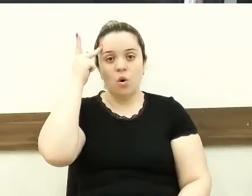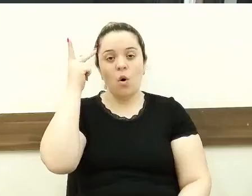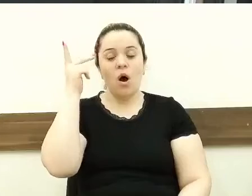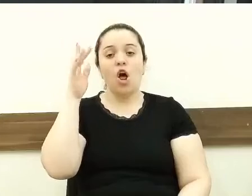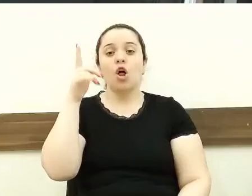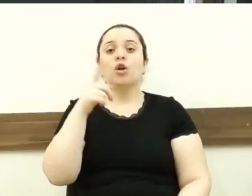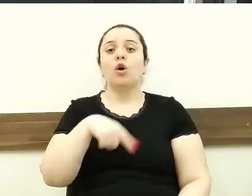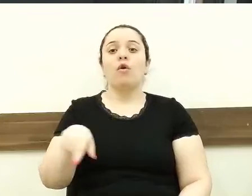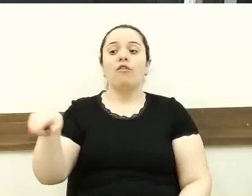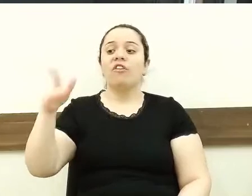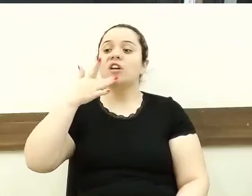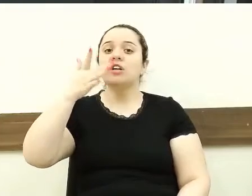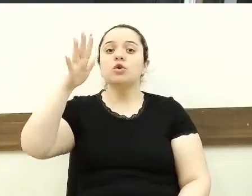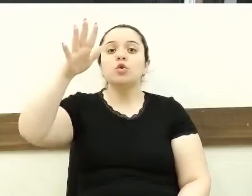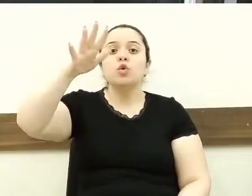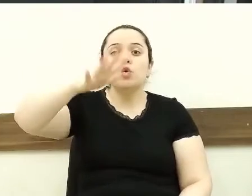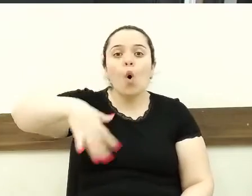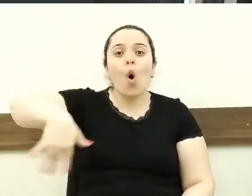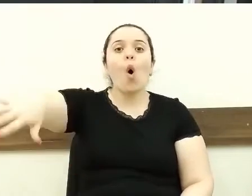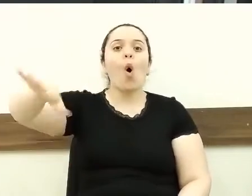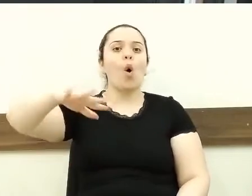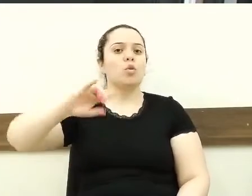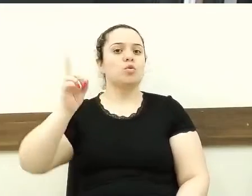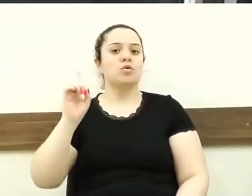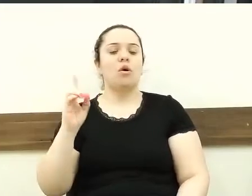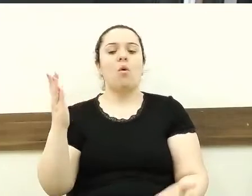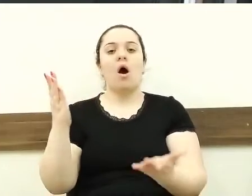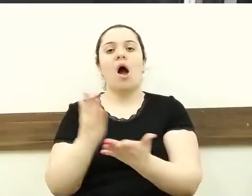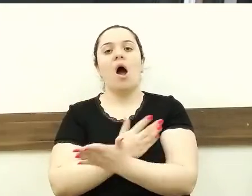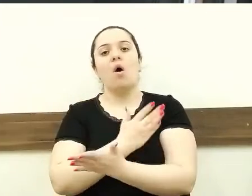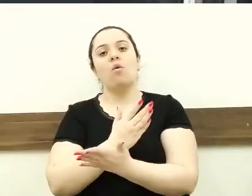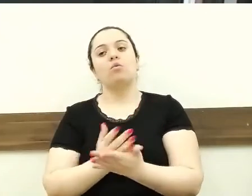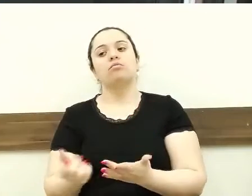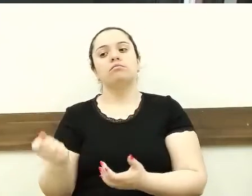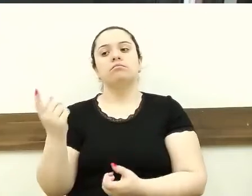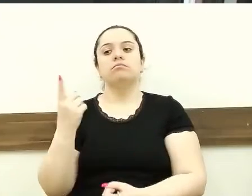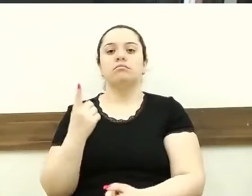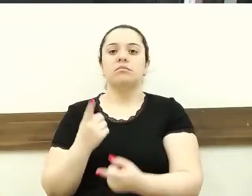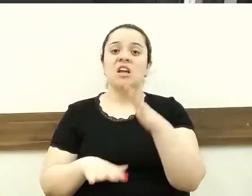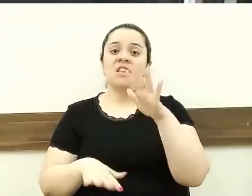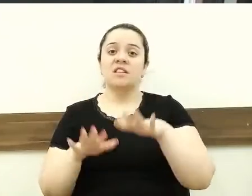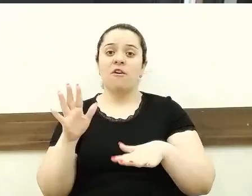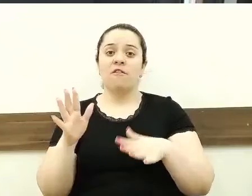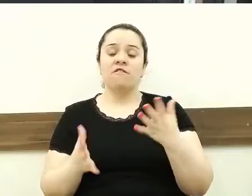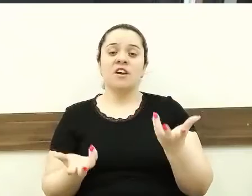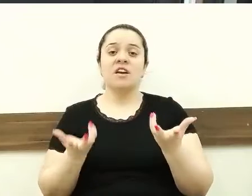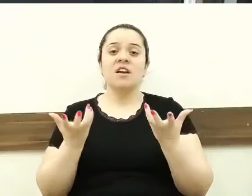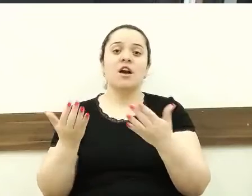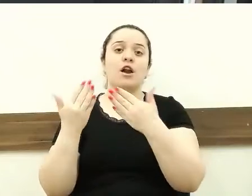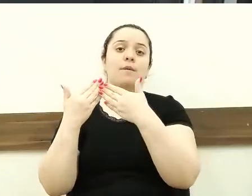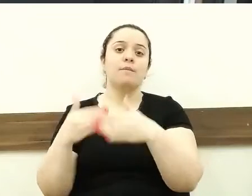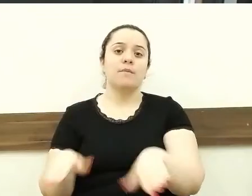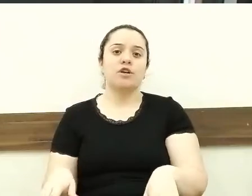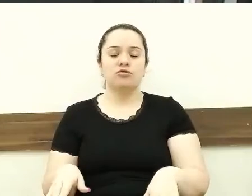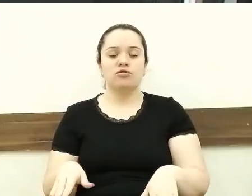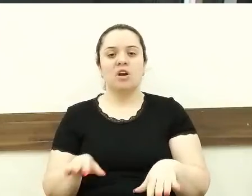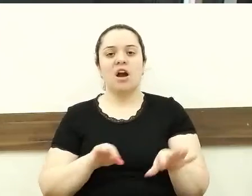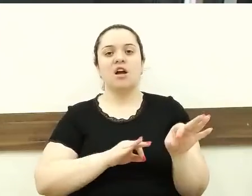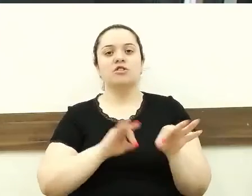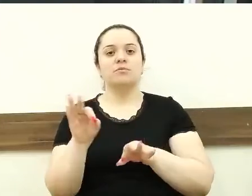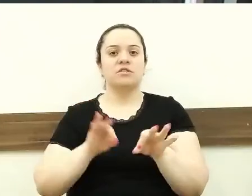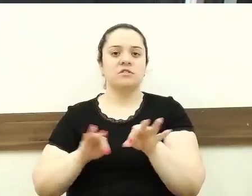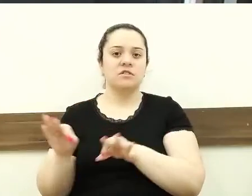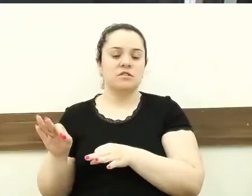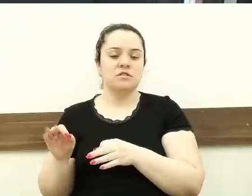generalizando, não estamos falando de todos, são algumas pessoas que talvez queiram prejudicar a administração, prejudicar um trabalho, um serviço público, e aí estamos